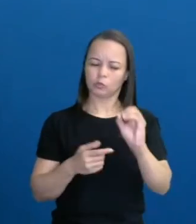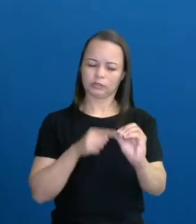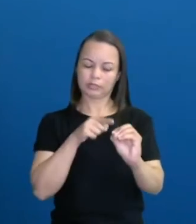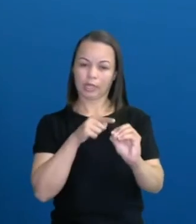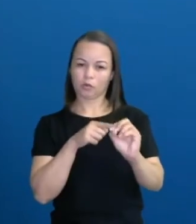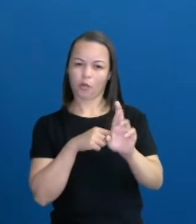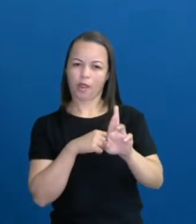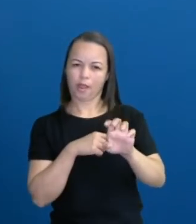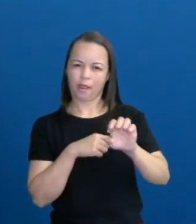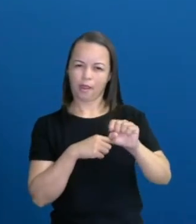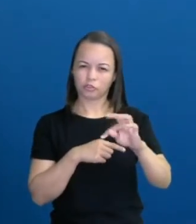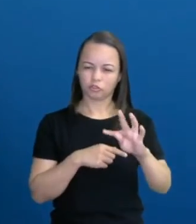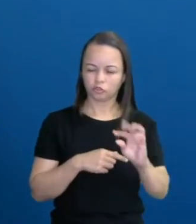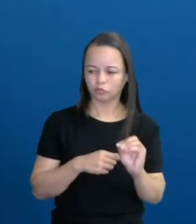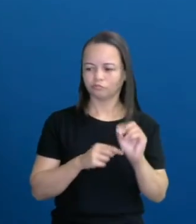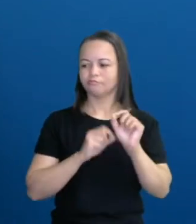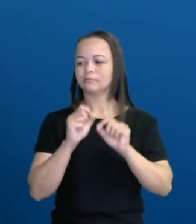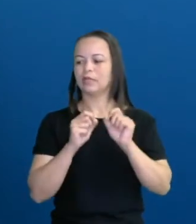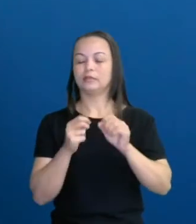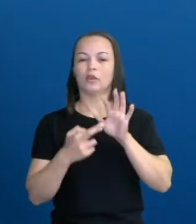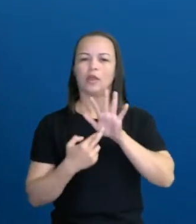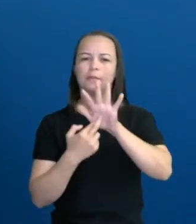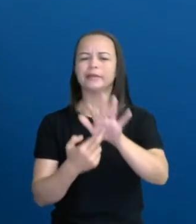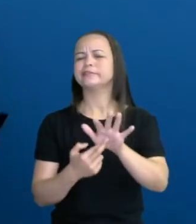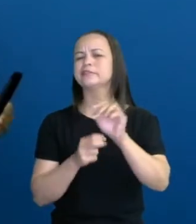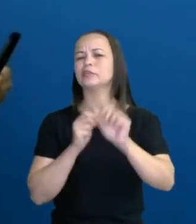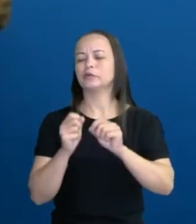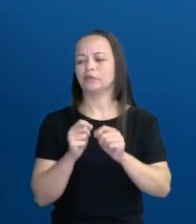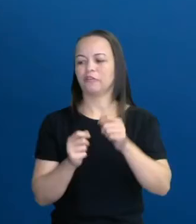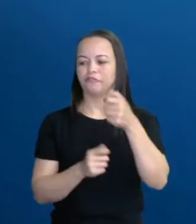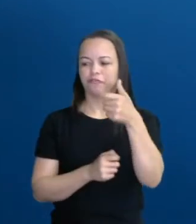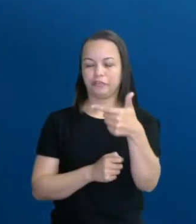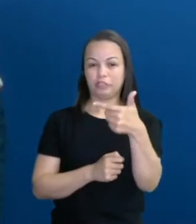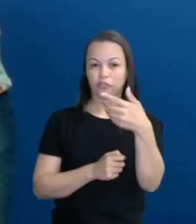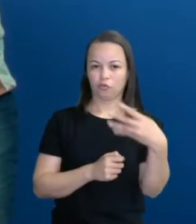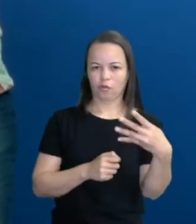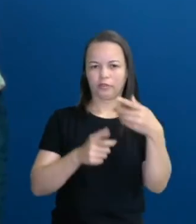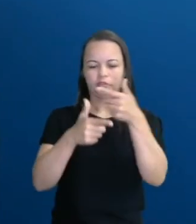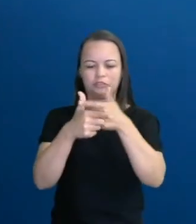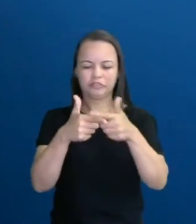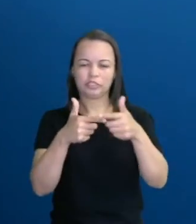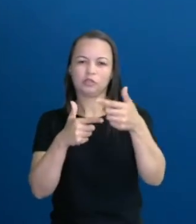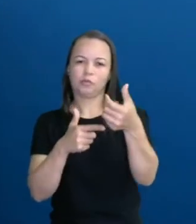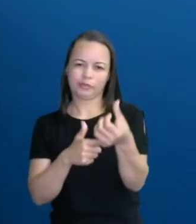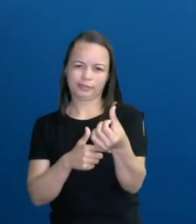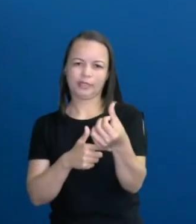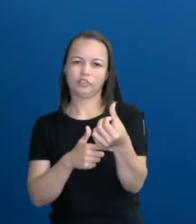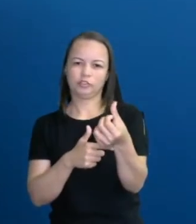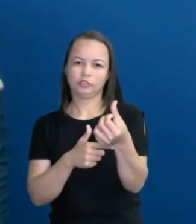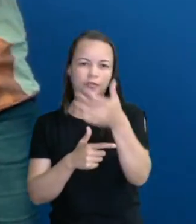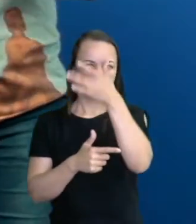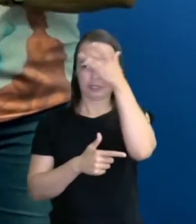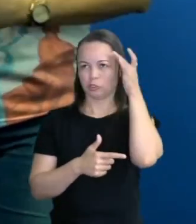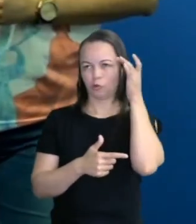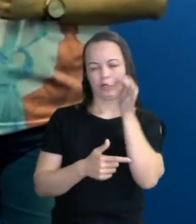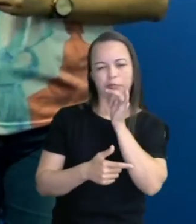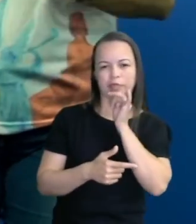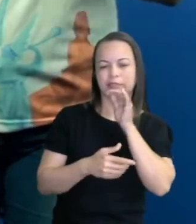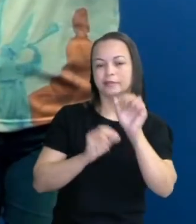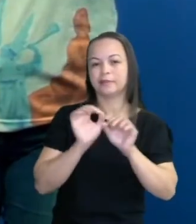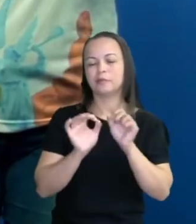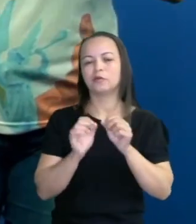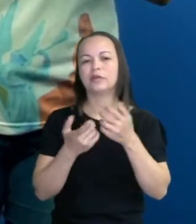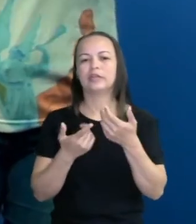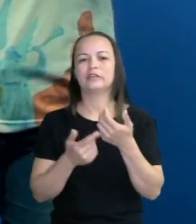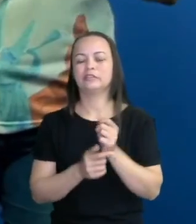Esse 2 aqui, aqui está dividido 24 por 6. Obviamente, ele dividiu 24 para dividir por 6 pessoas, vamos supor. Que deu